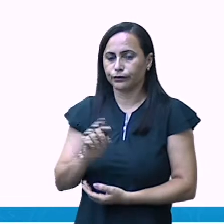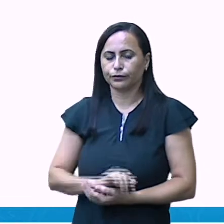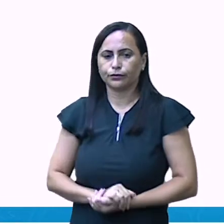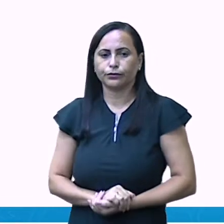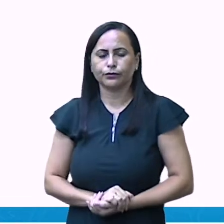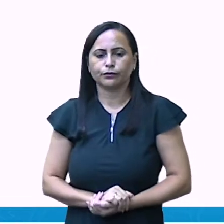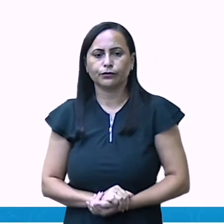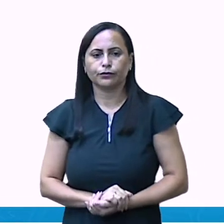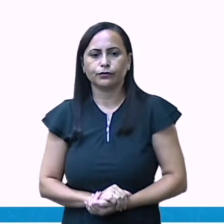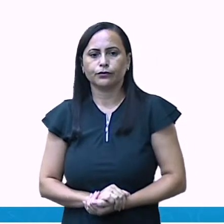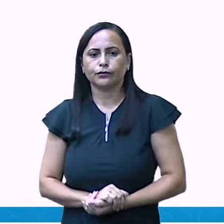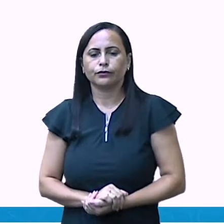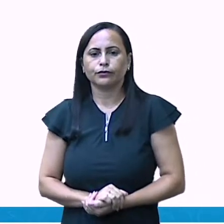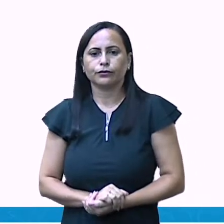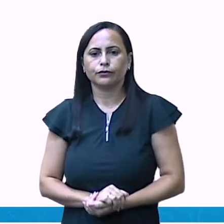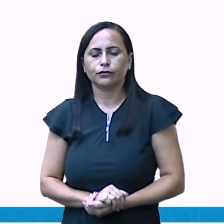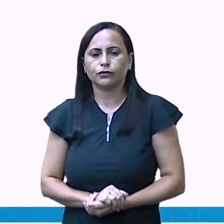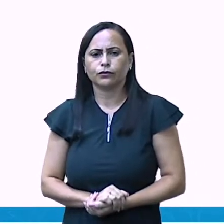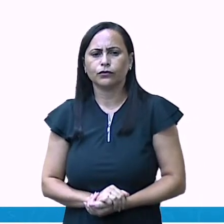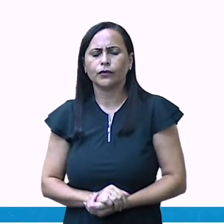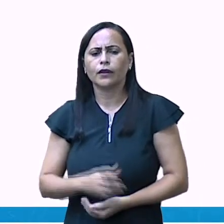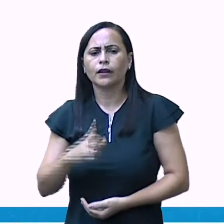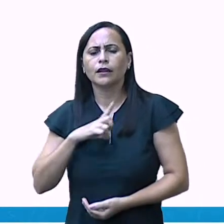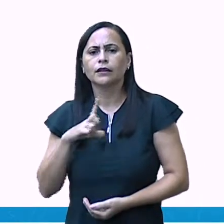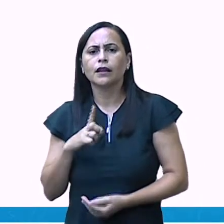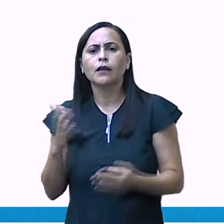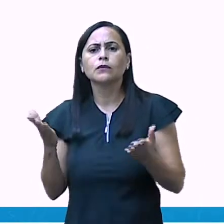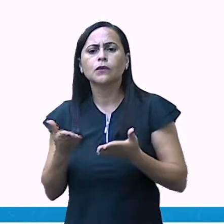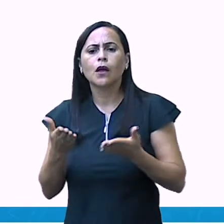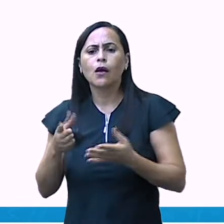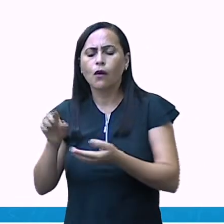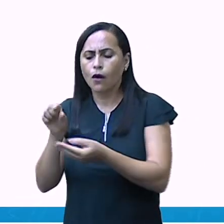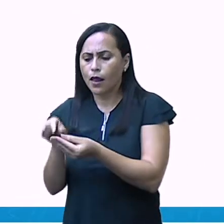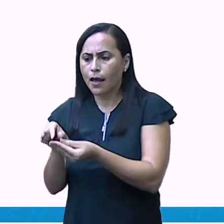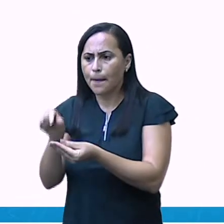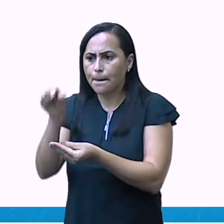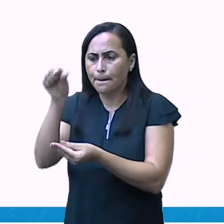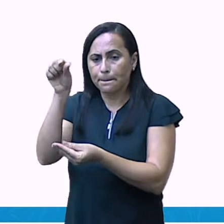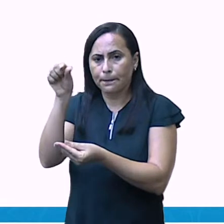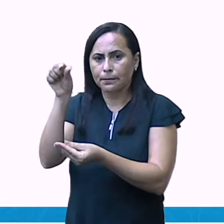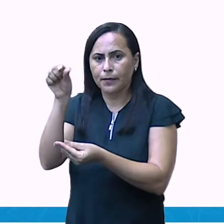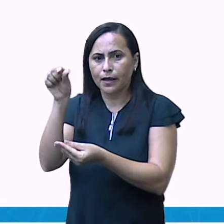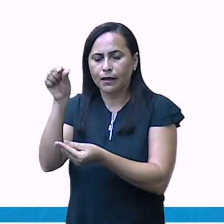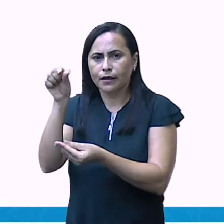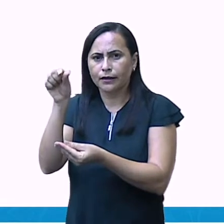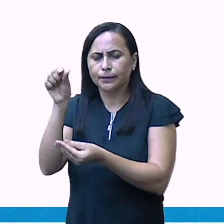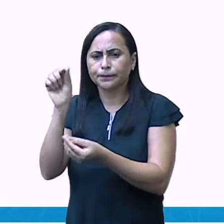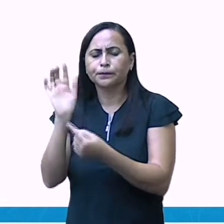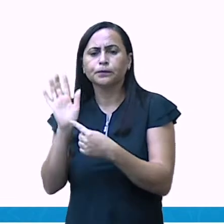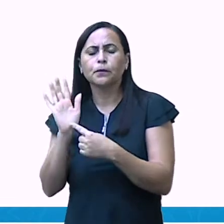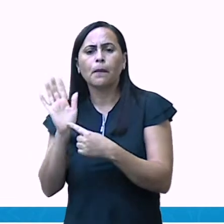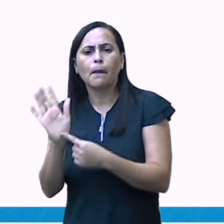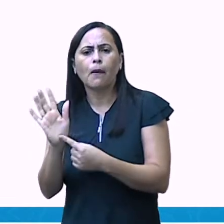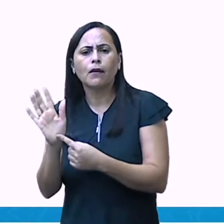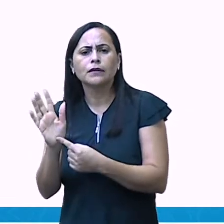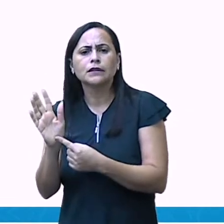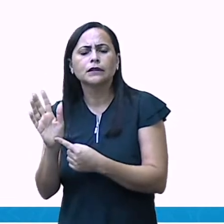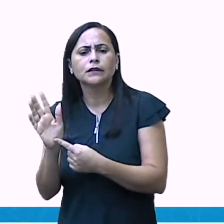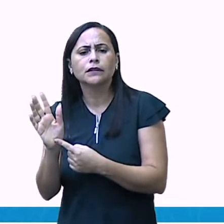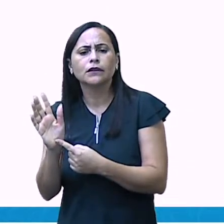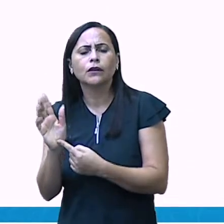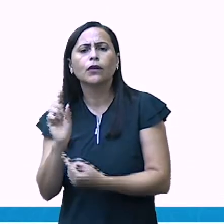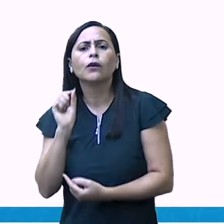O 1. E nós temos uma barrinha. E esta barrinha, observe aqui.